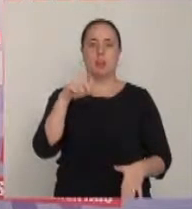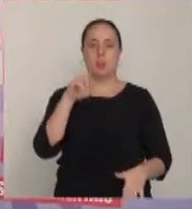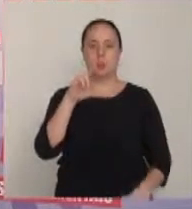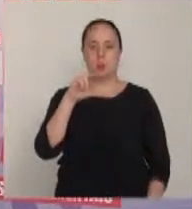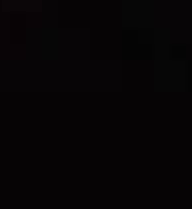denunciativa.